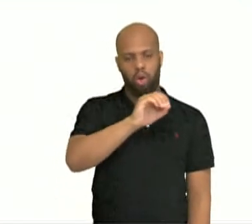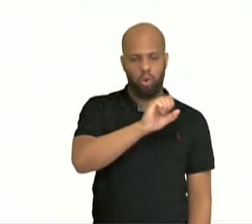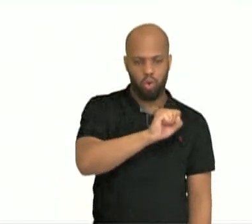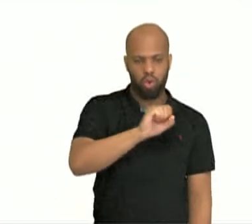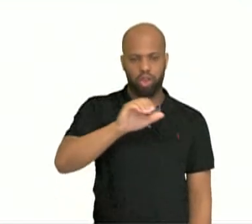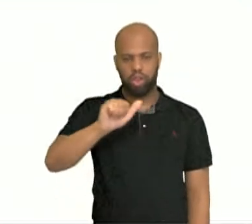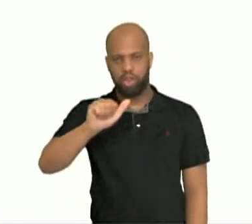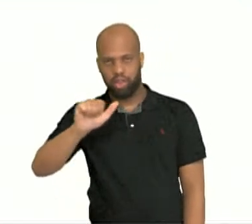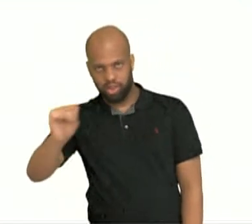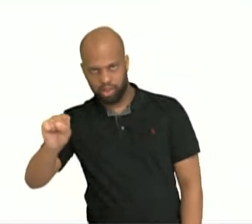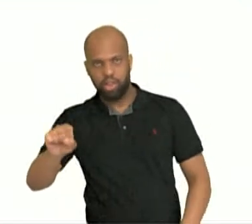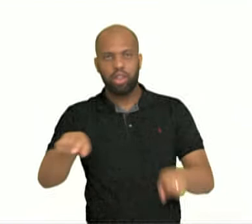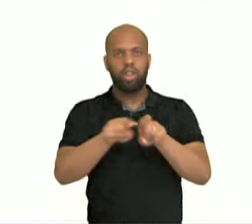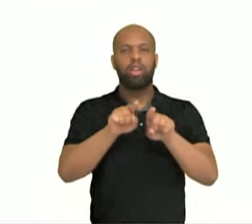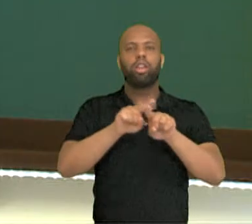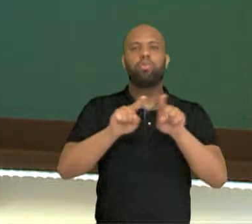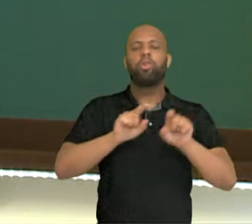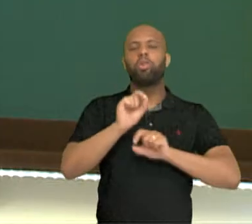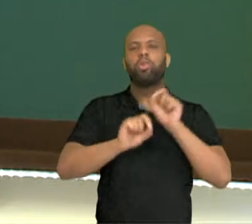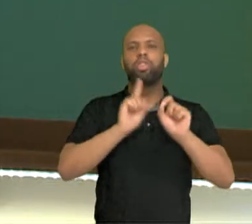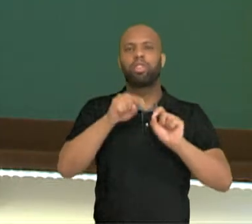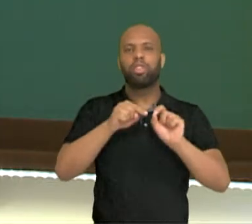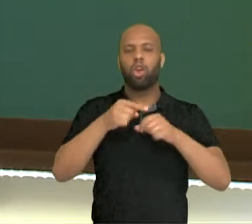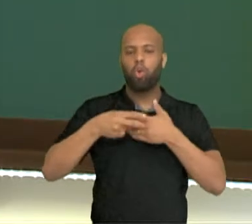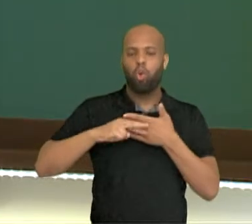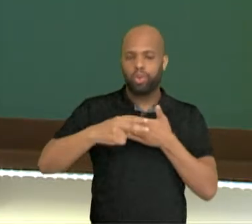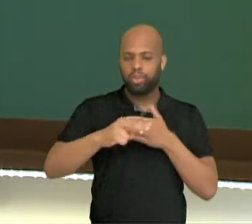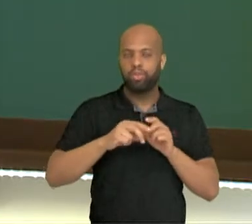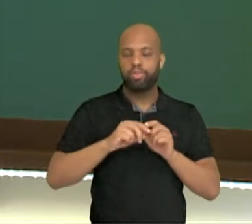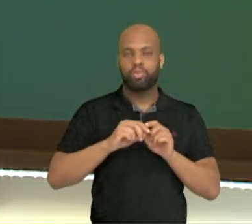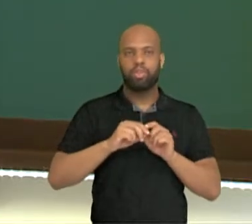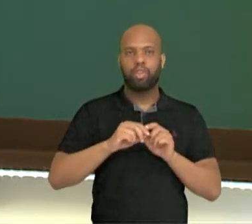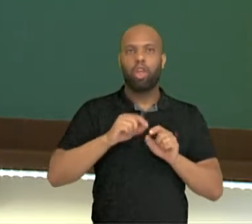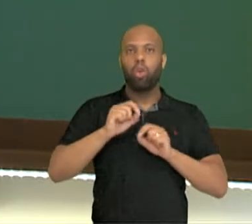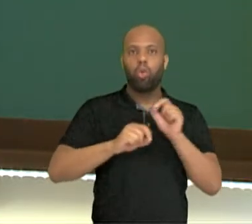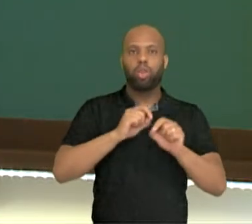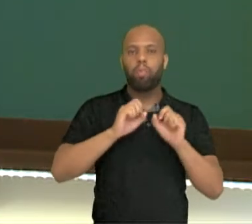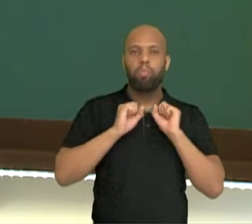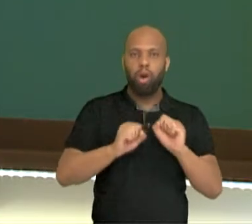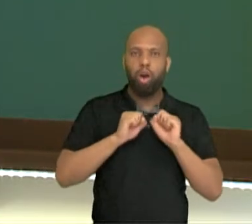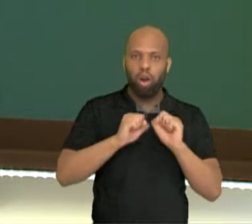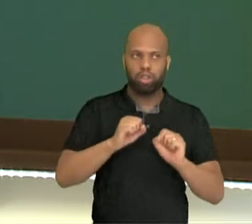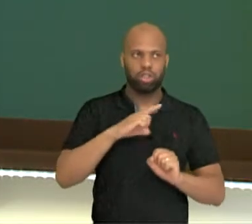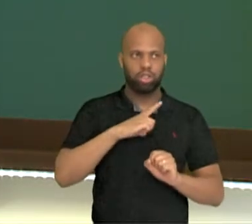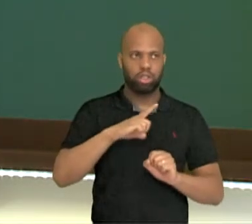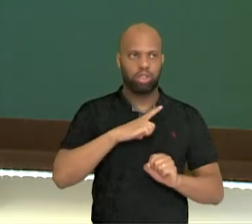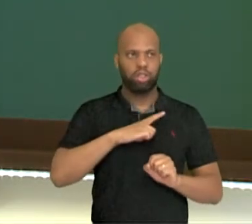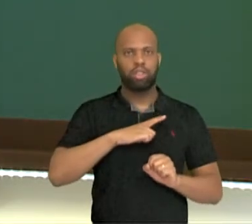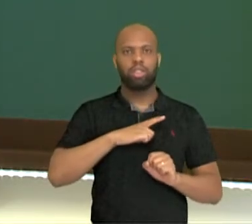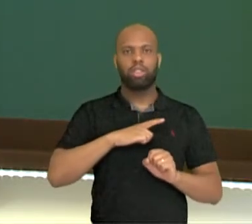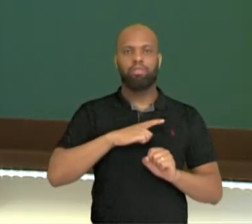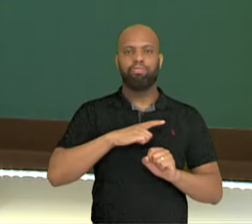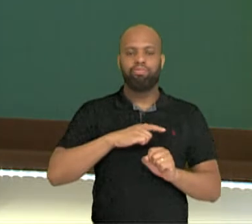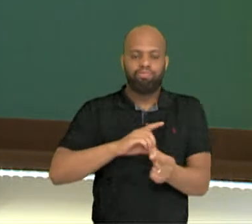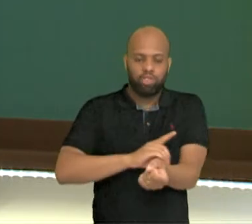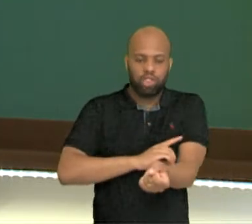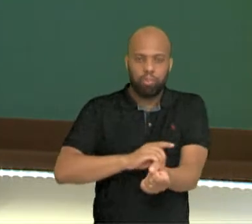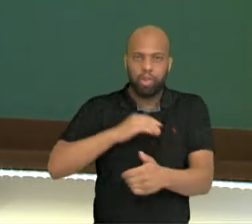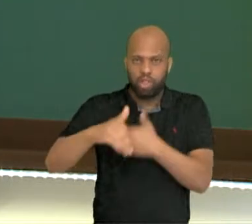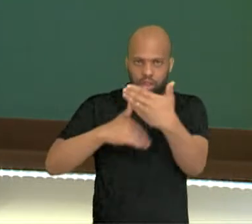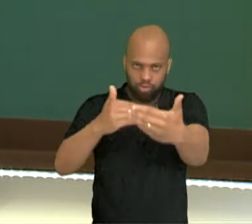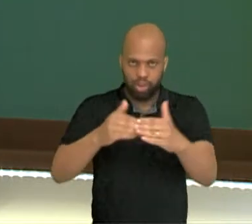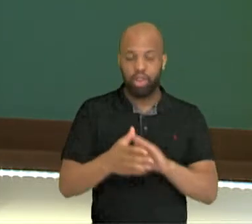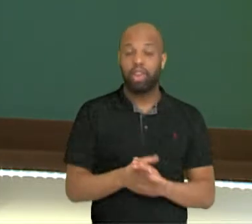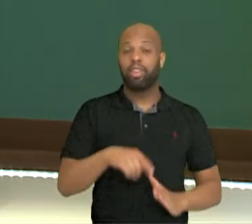quais são as causas do diabetes? Pois é. As causas da diabetes podem ser diversas. Por exemplo,